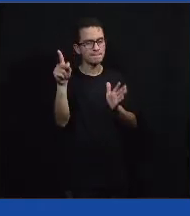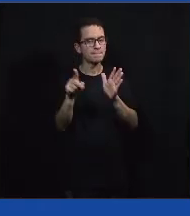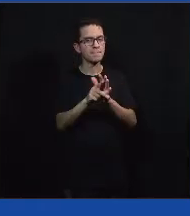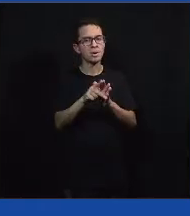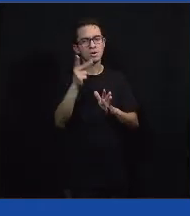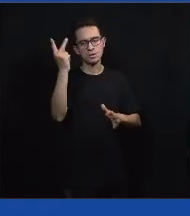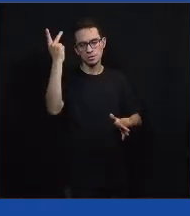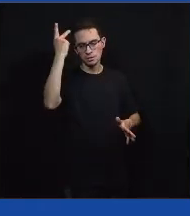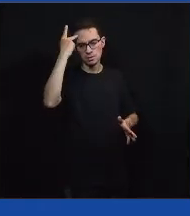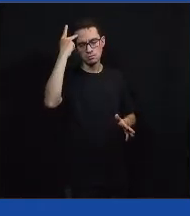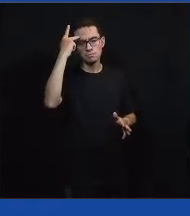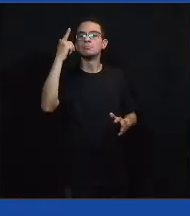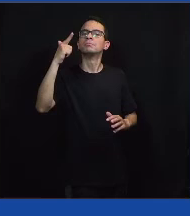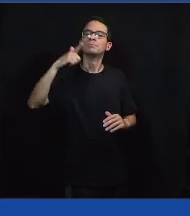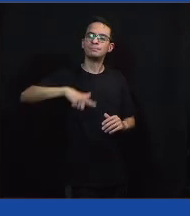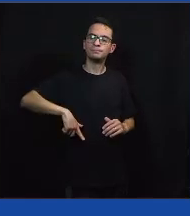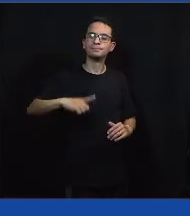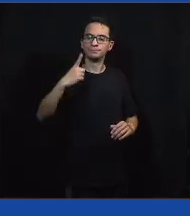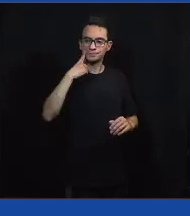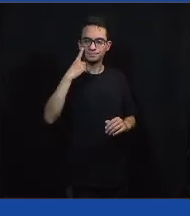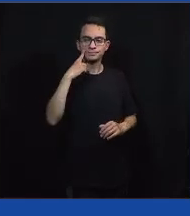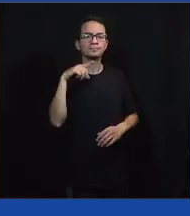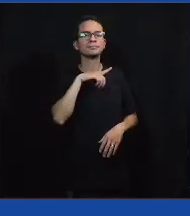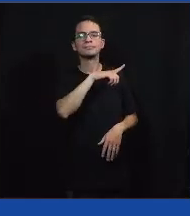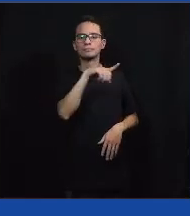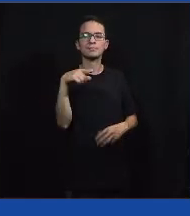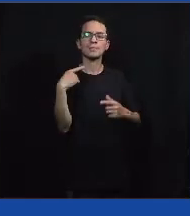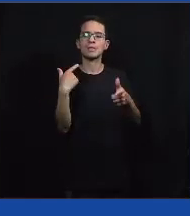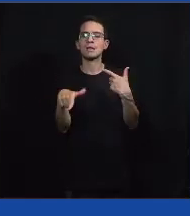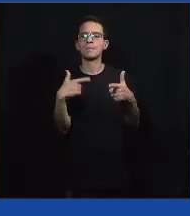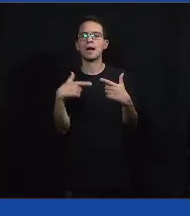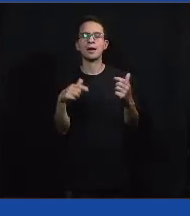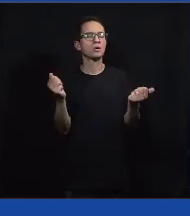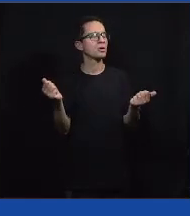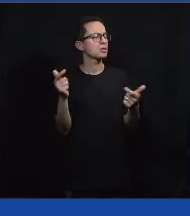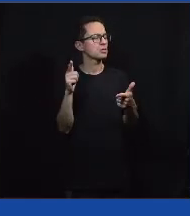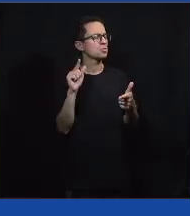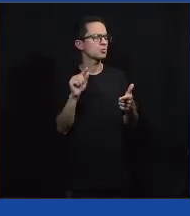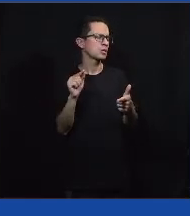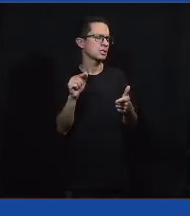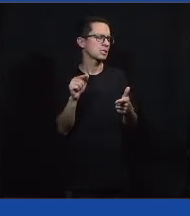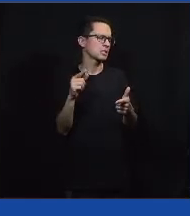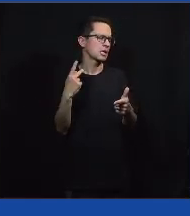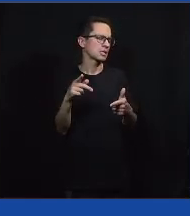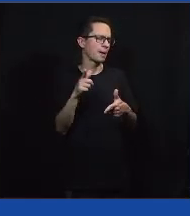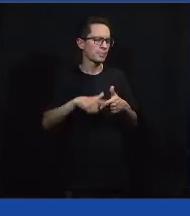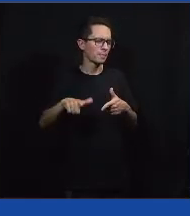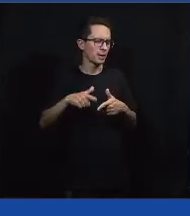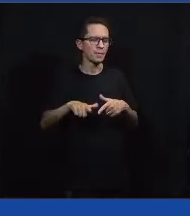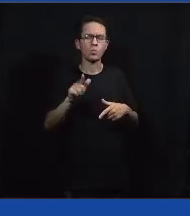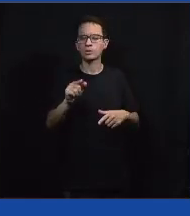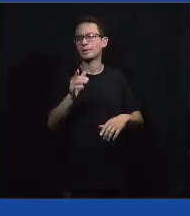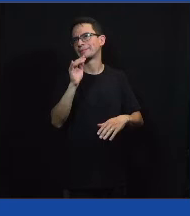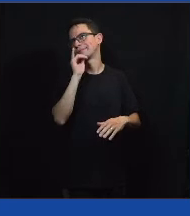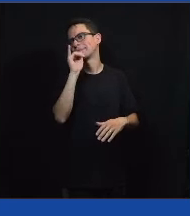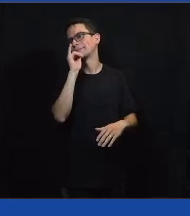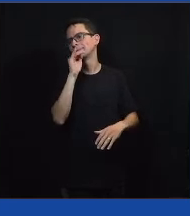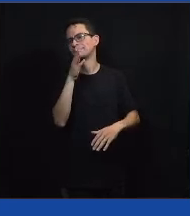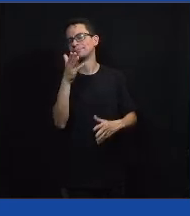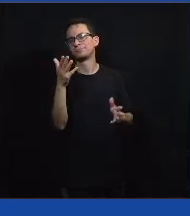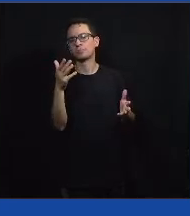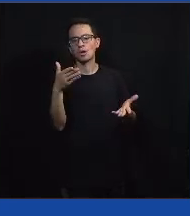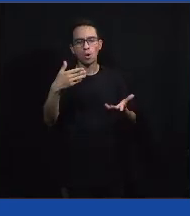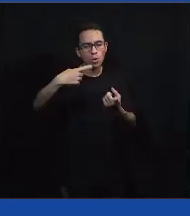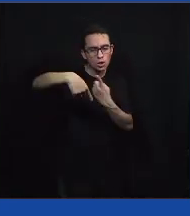isso. Quem mais a gente vê que tem atuado para lidar com essa questão do acesso à conectividade,